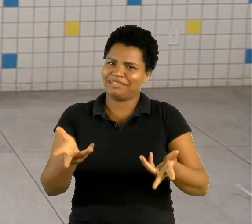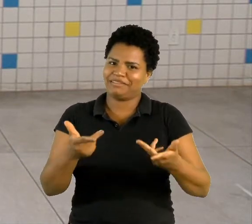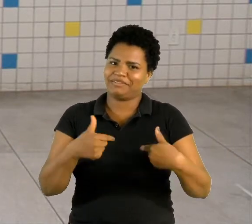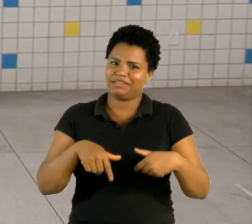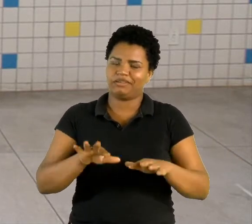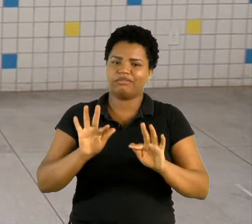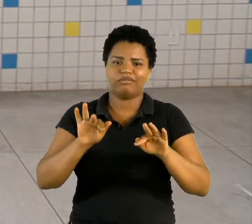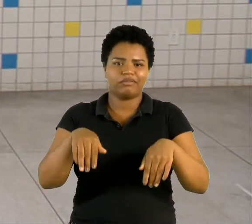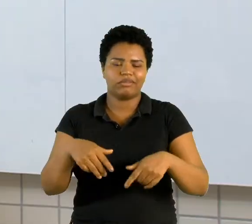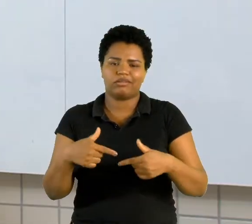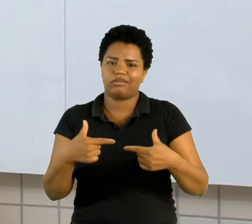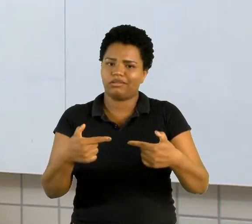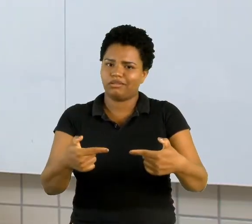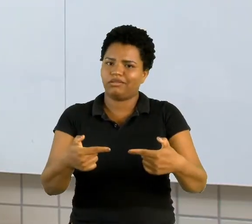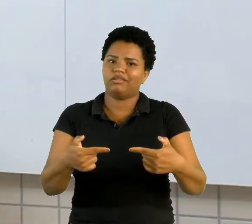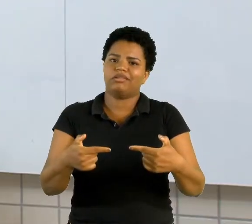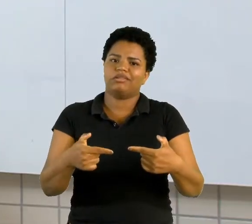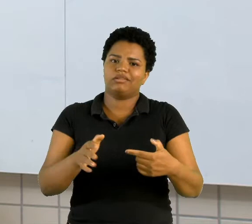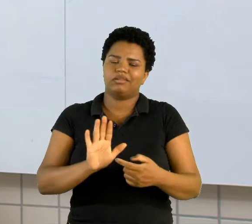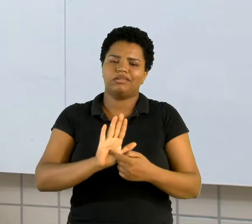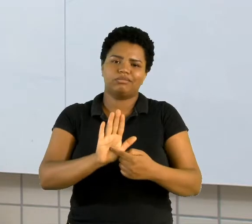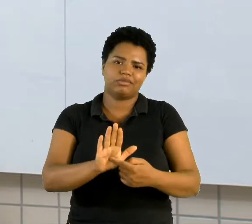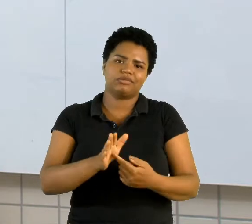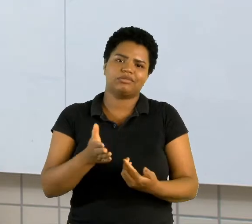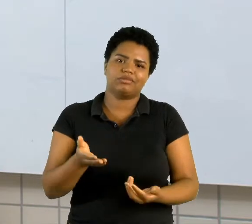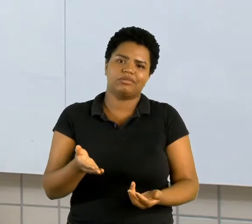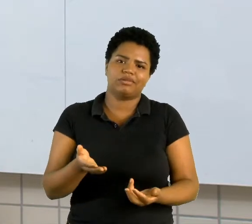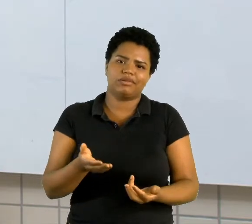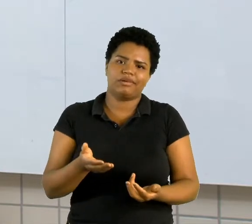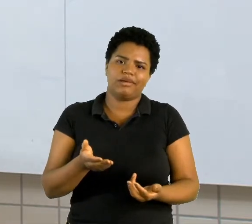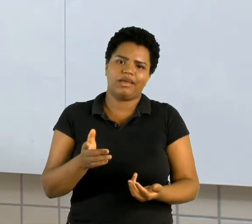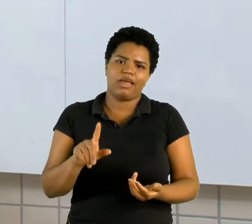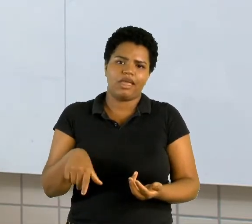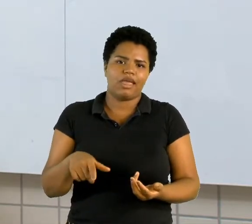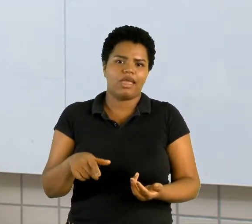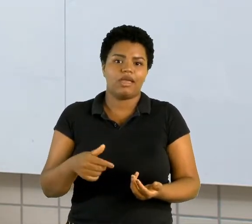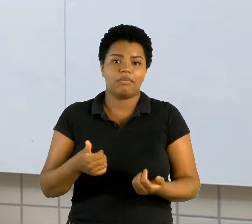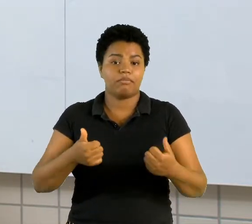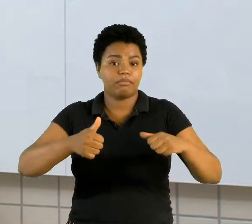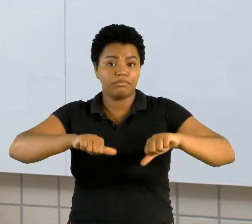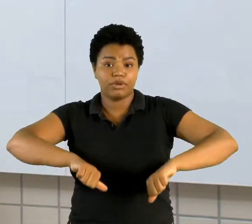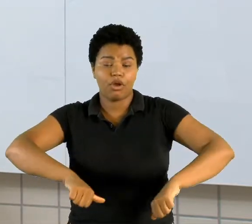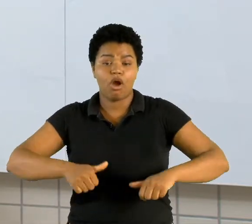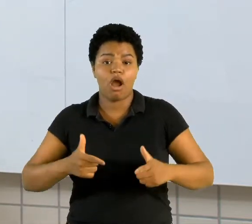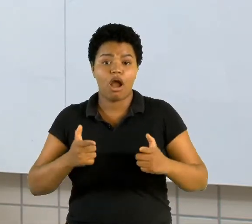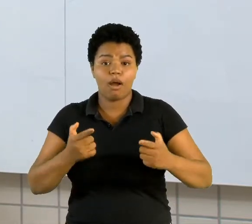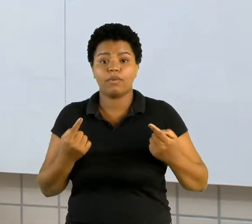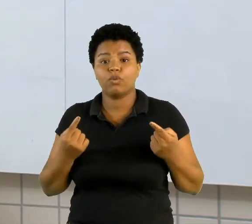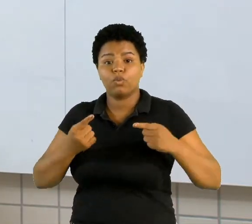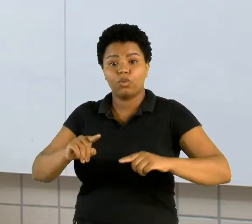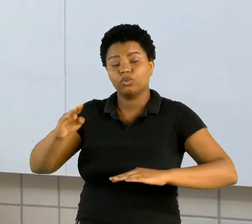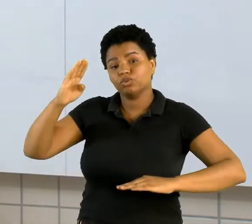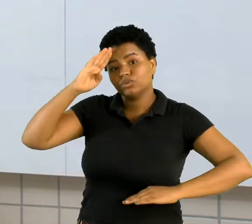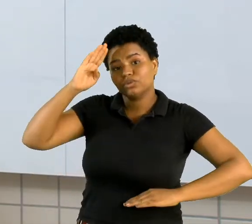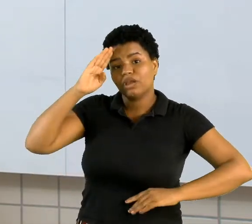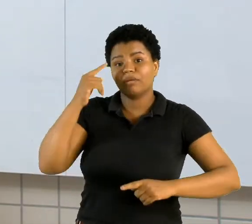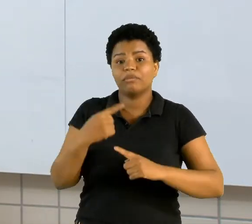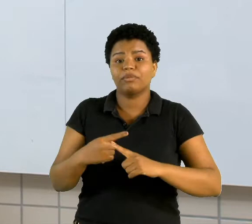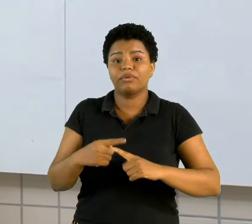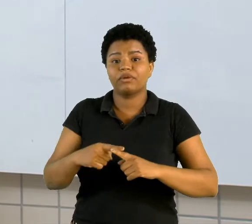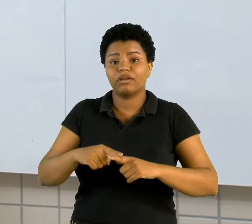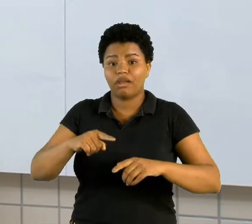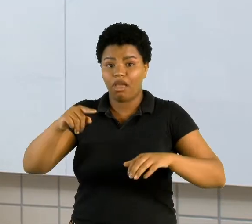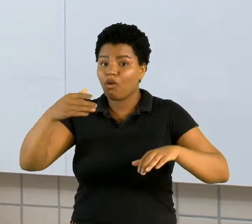final da guerra, ela mostrou que foi uma das grandes armas contra os soldados. Porque o soldado que ficava lá dentro da